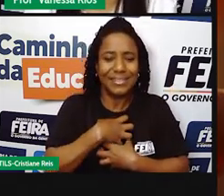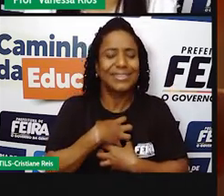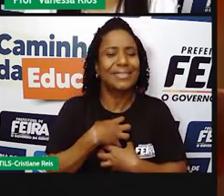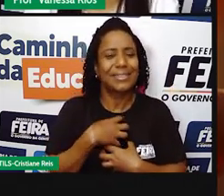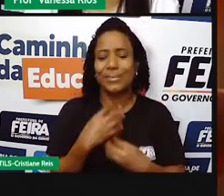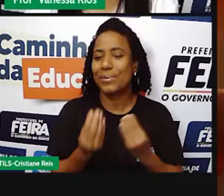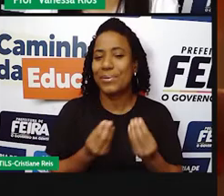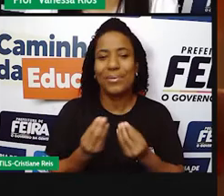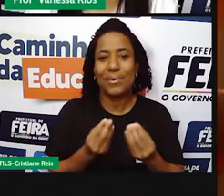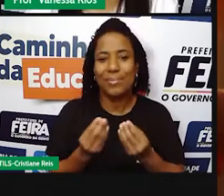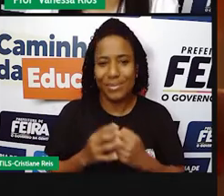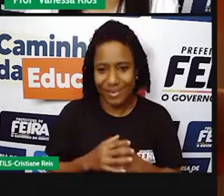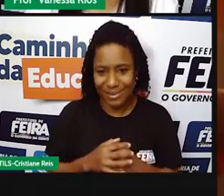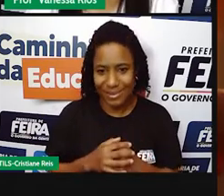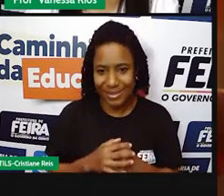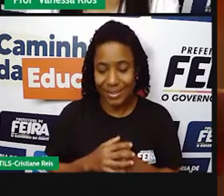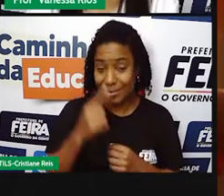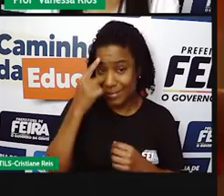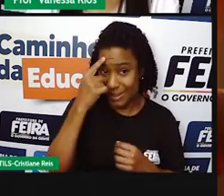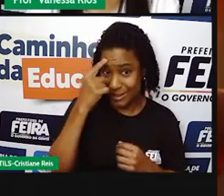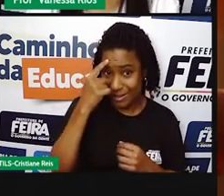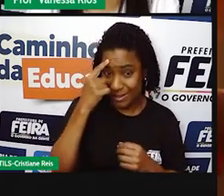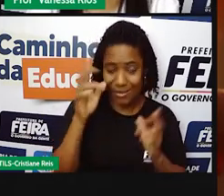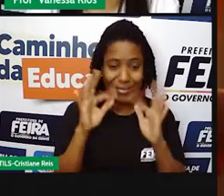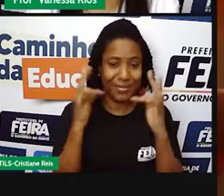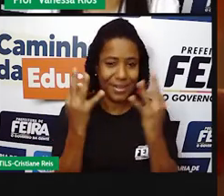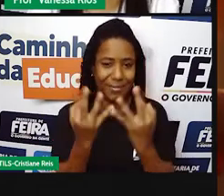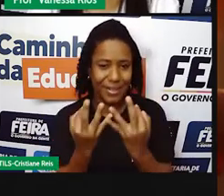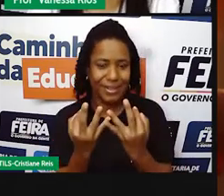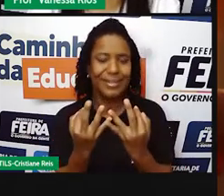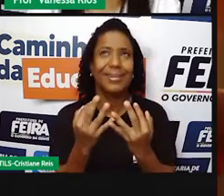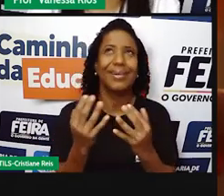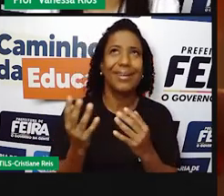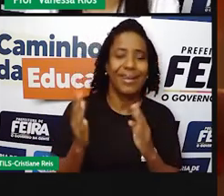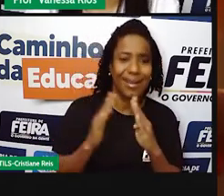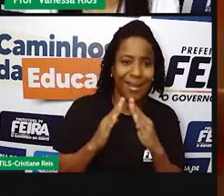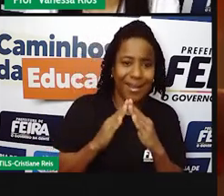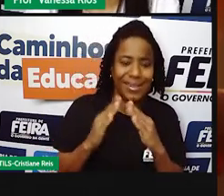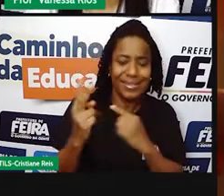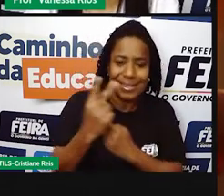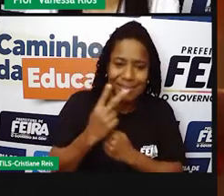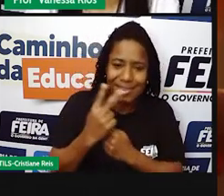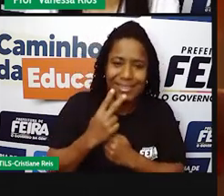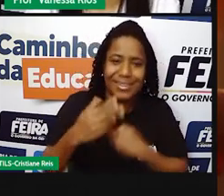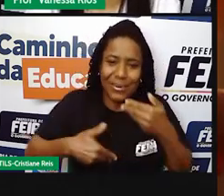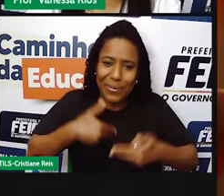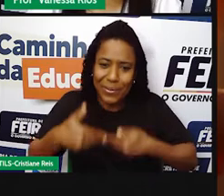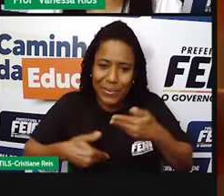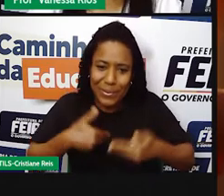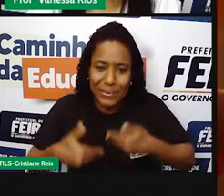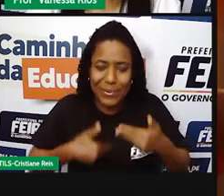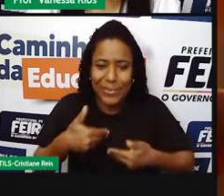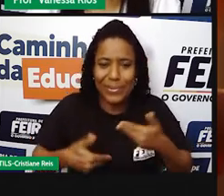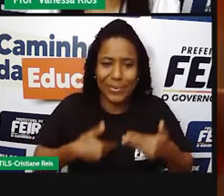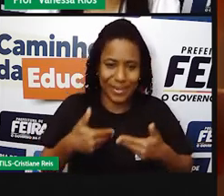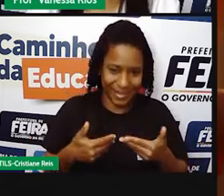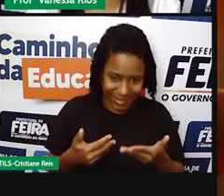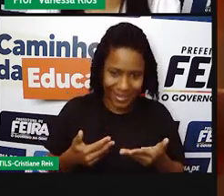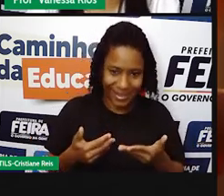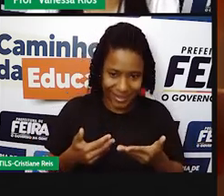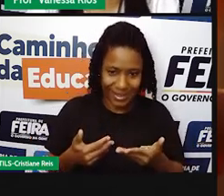vai pensar nas pessoas que estão aí para nos proteger, para nos acolher, para fazer parte aí dos